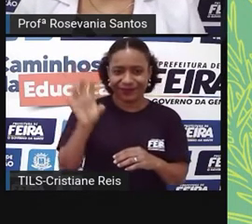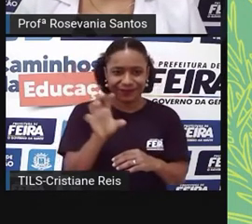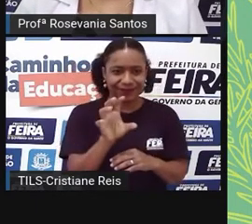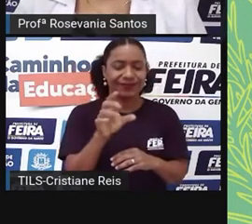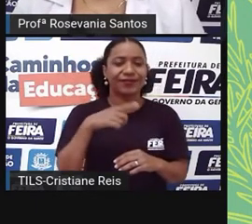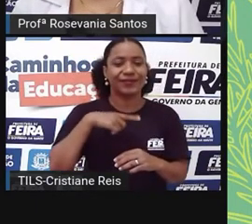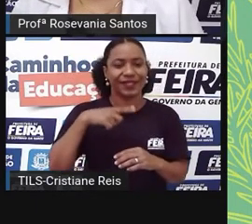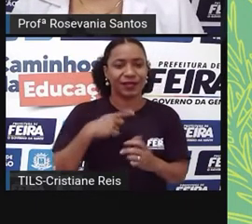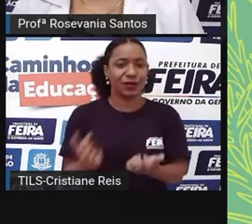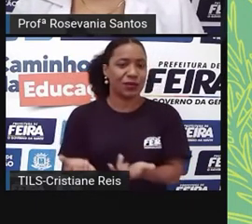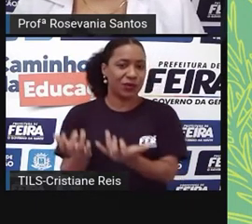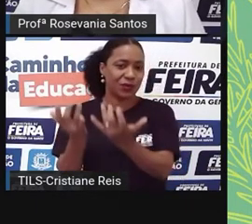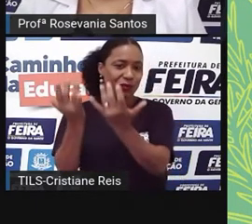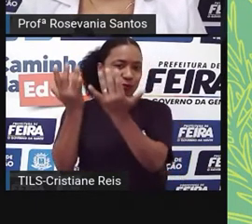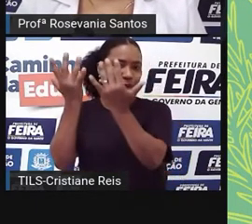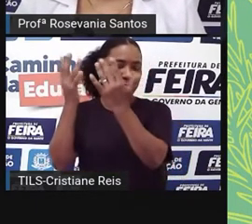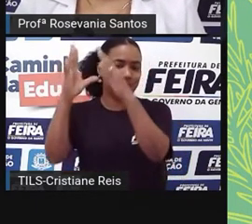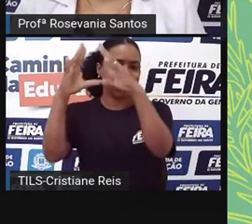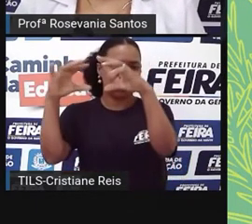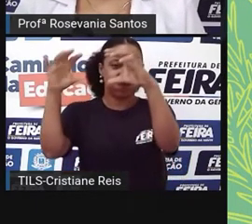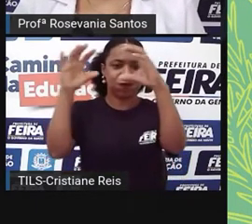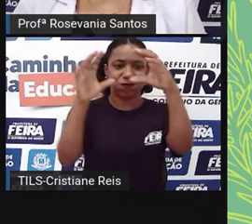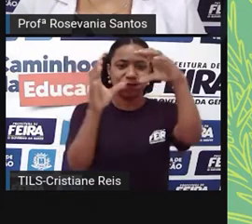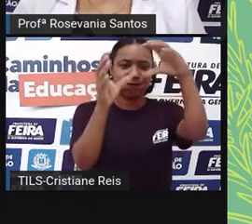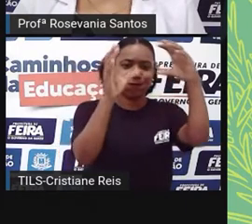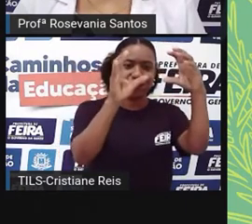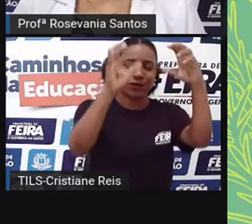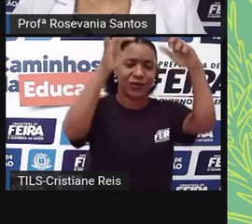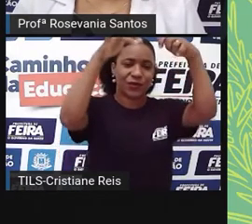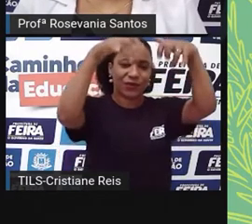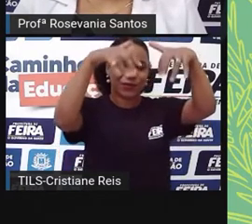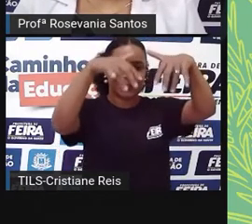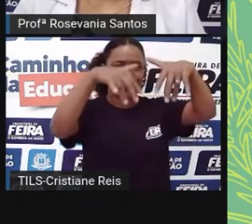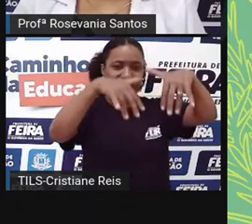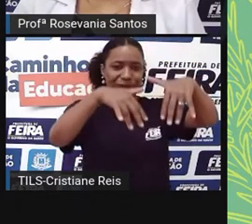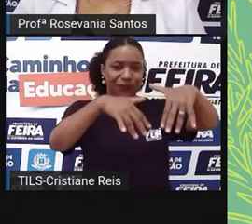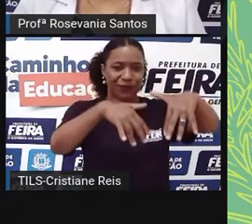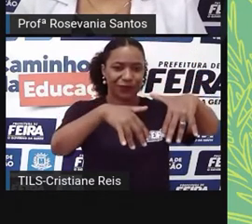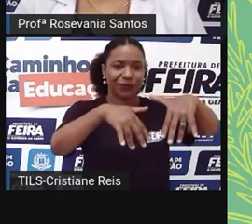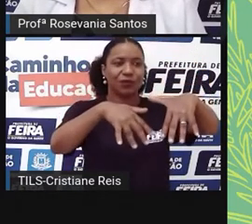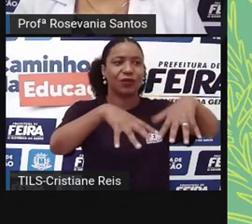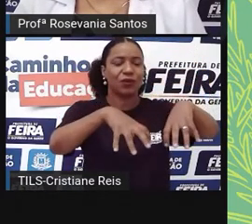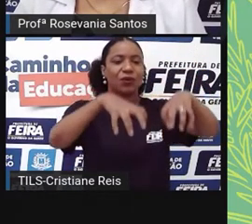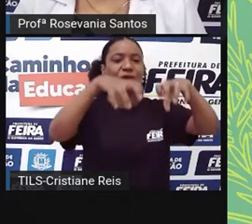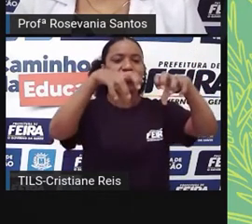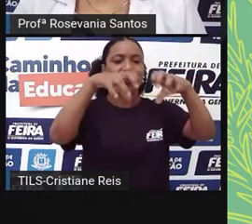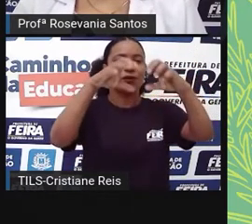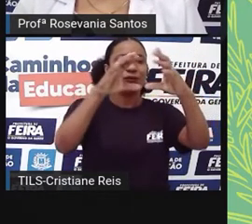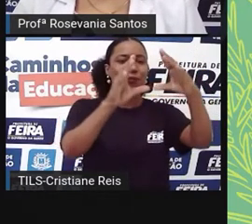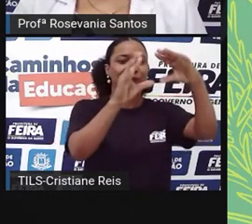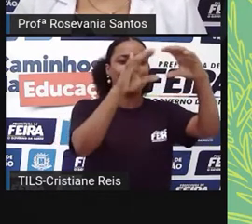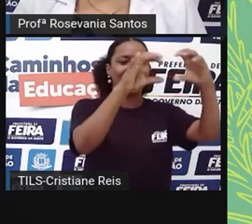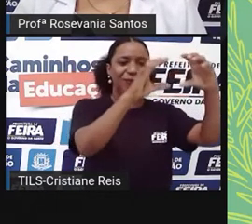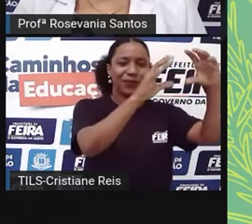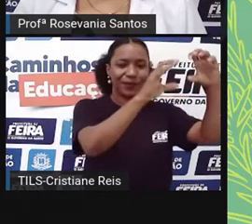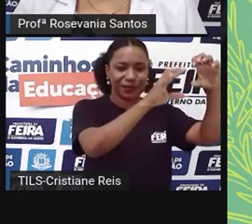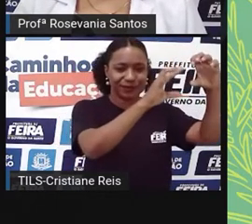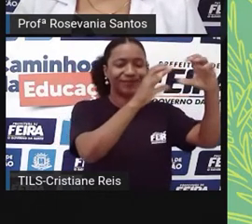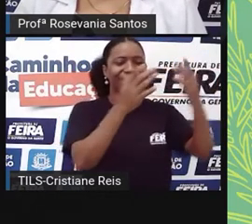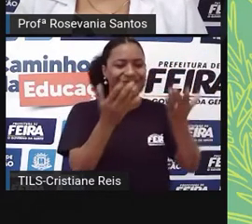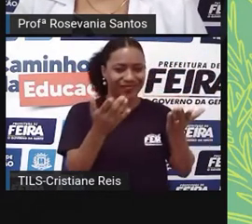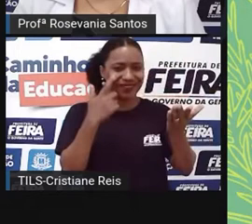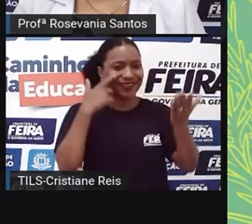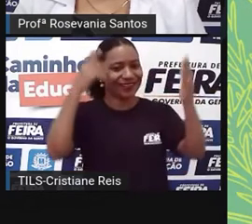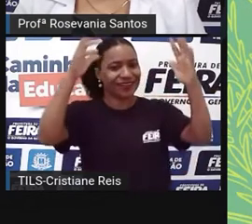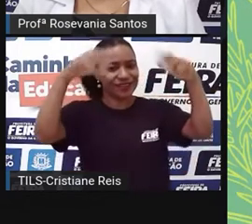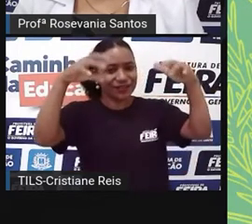evaporação e, no caso, o processo de, né, da queda da água, que são as chuvas. Então, essa precipitação que a gente